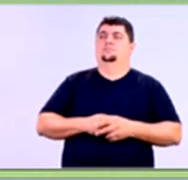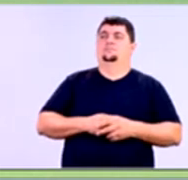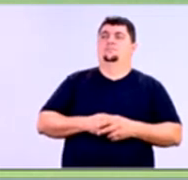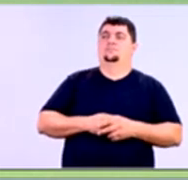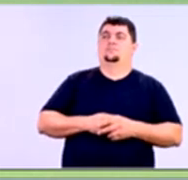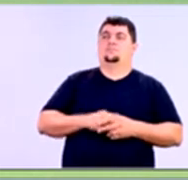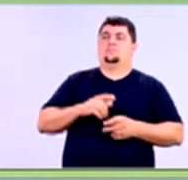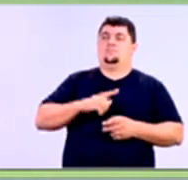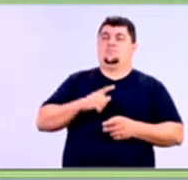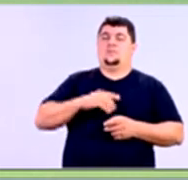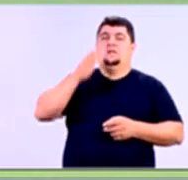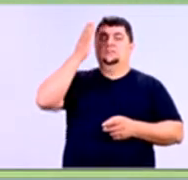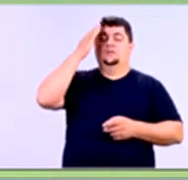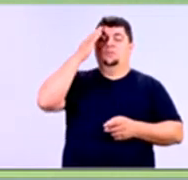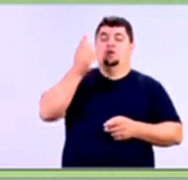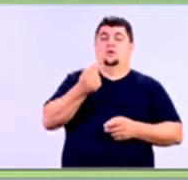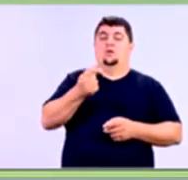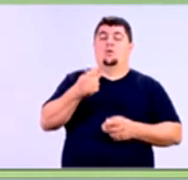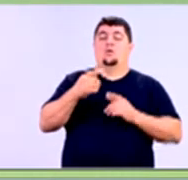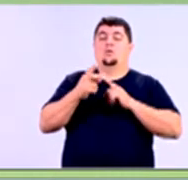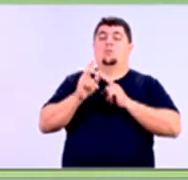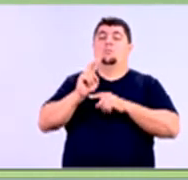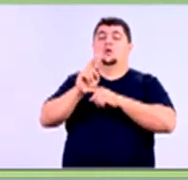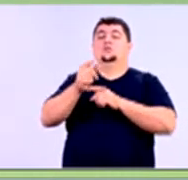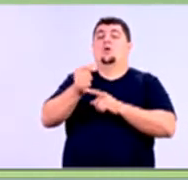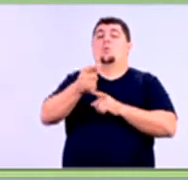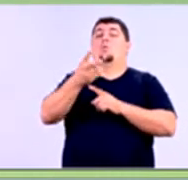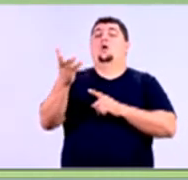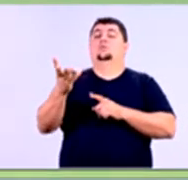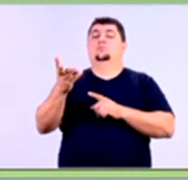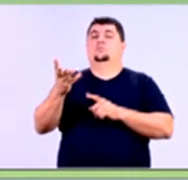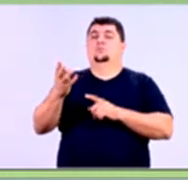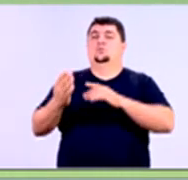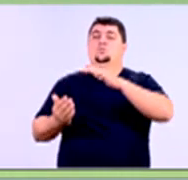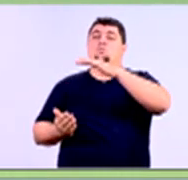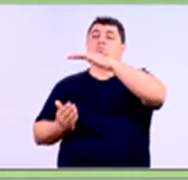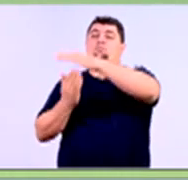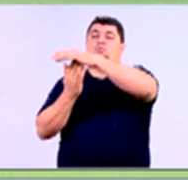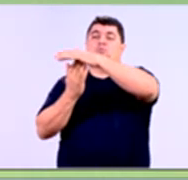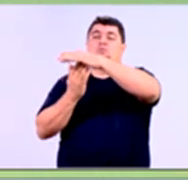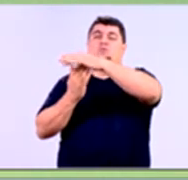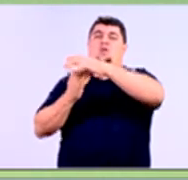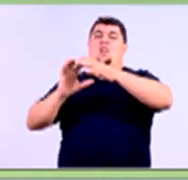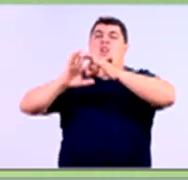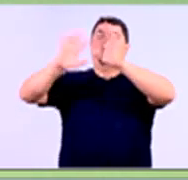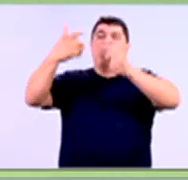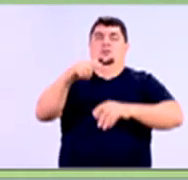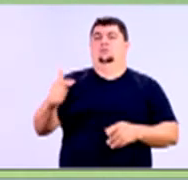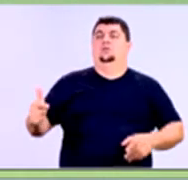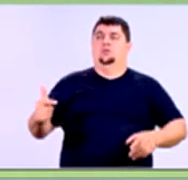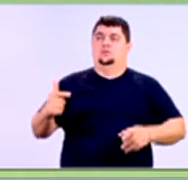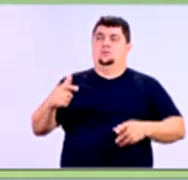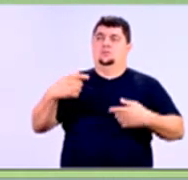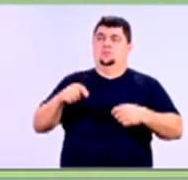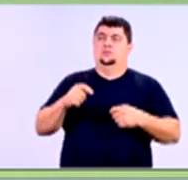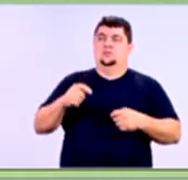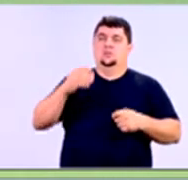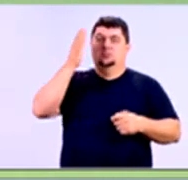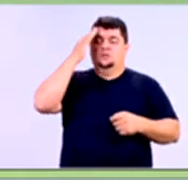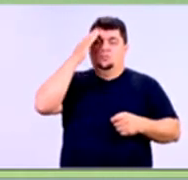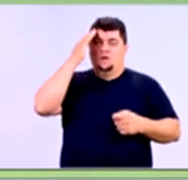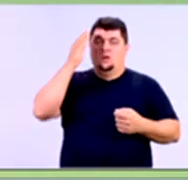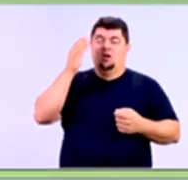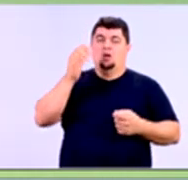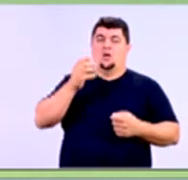Além disso, temos que saber o limite de crédito para cada cliente, o valor, a quantidade de parcelas e tem que ter uma metodologia para o